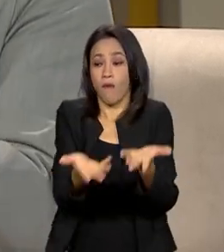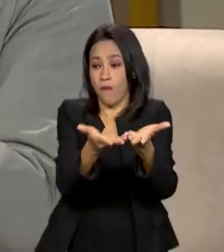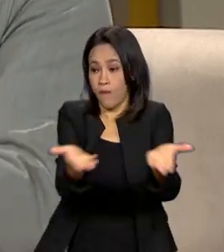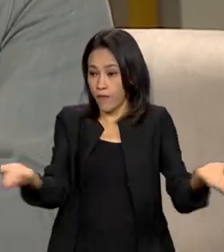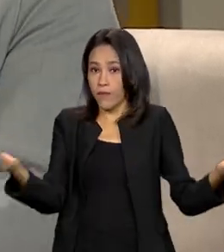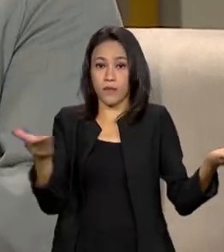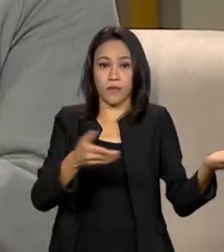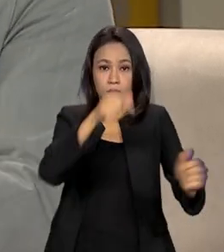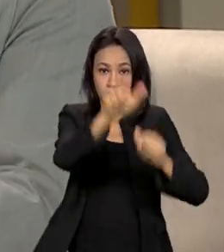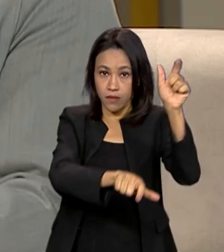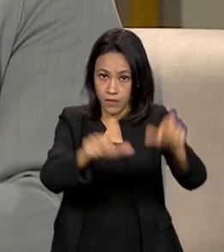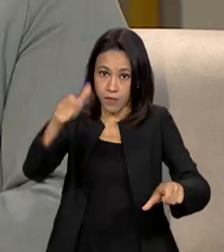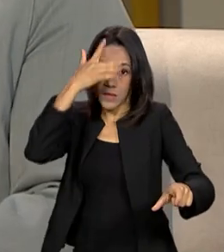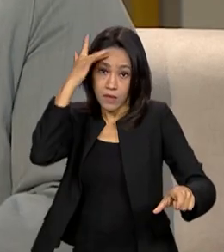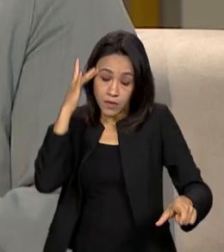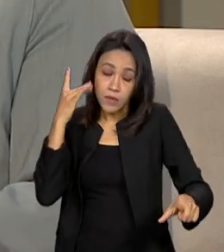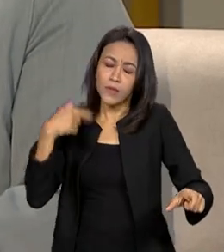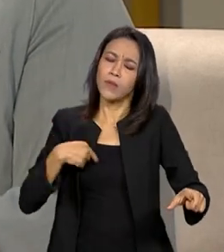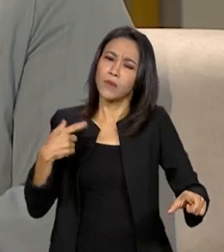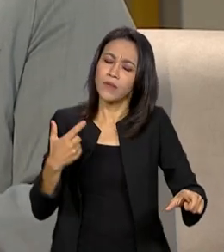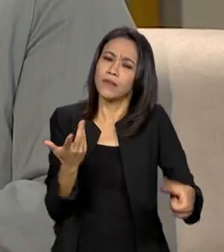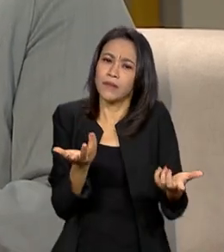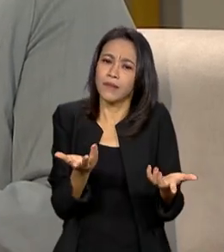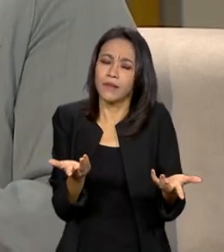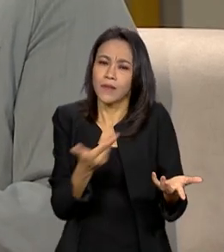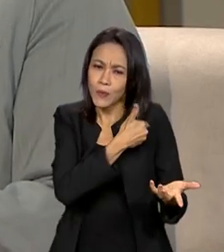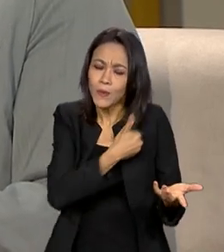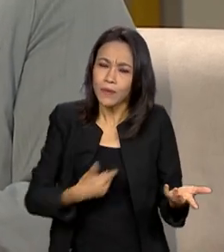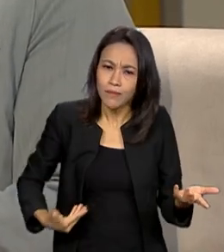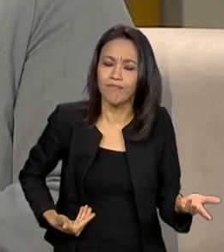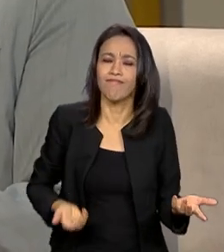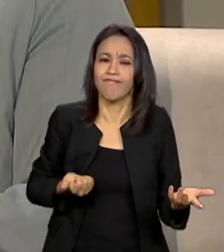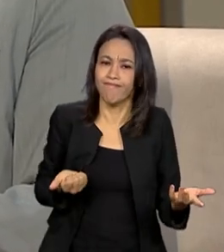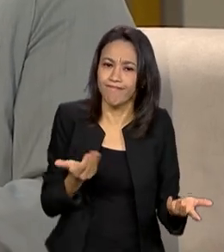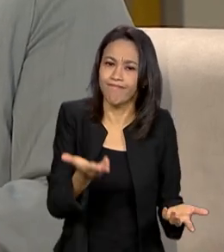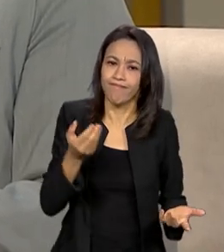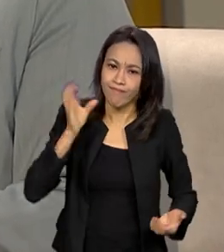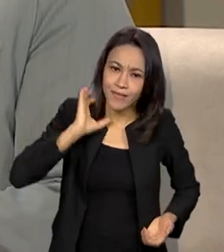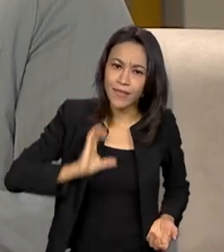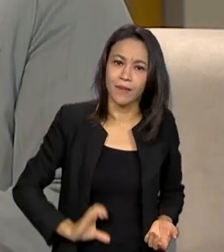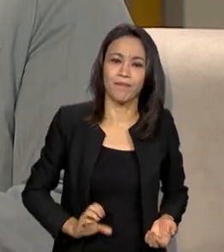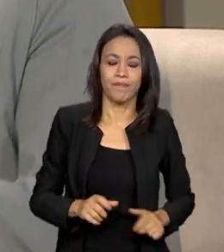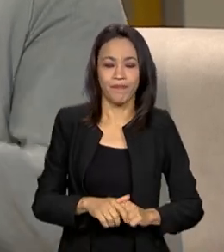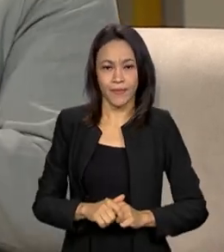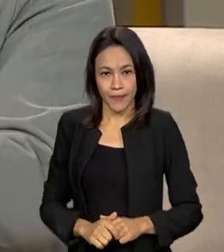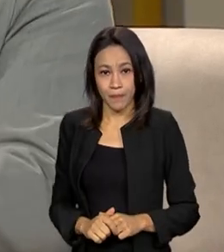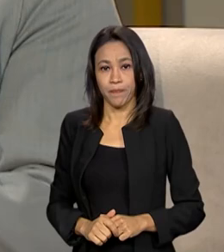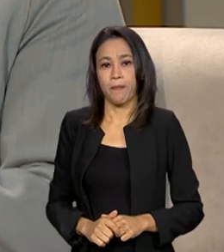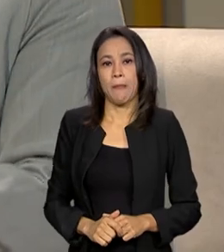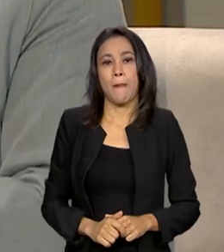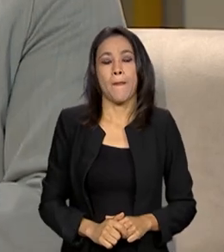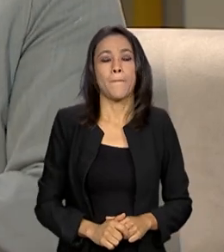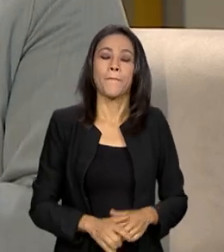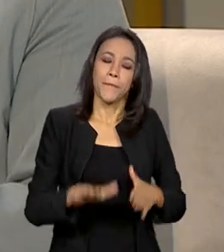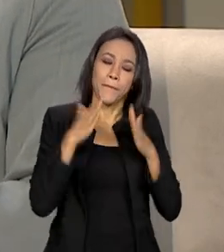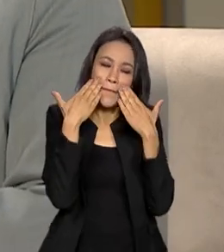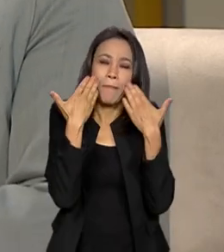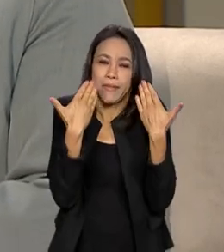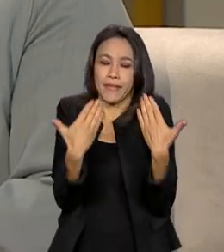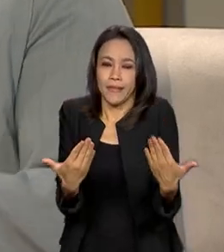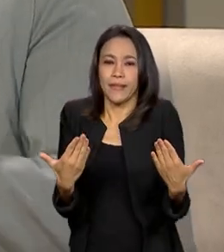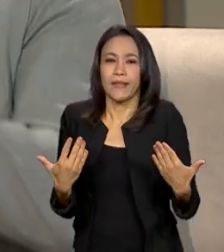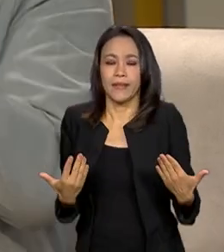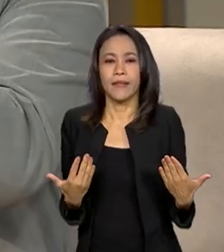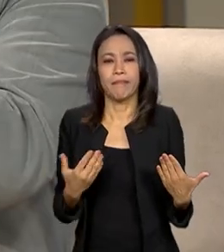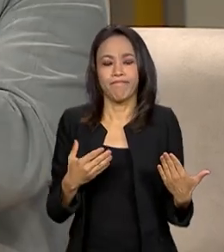que realmente tem trazido facilidade na interação do Estado com o cidadão. Então, ele apresenta, sim, países do Ocidente